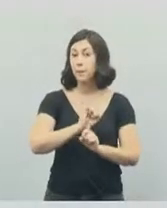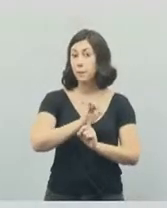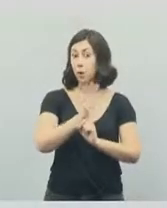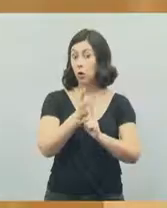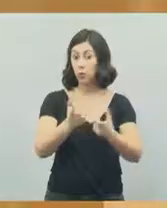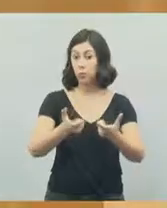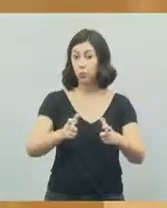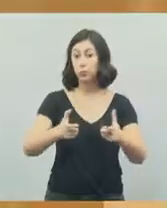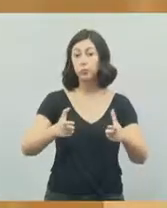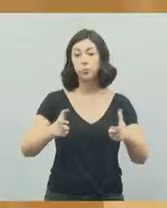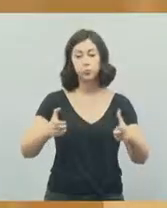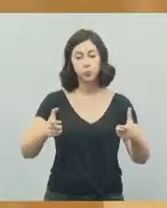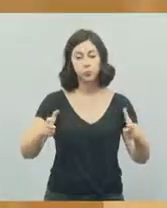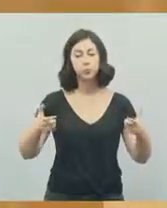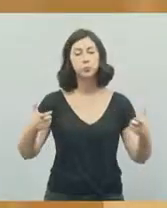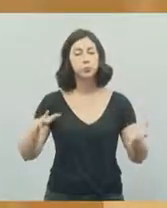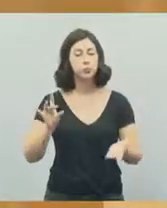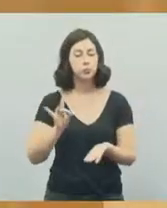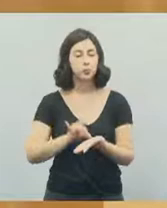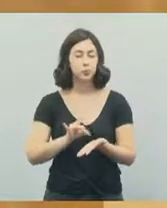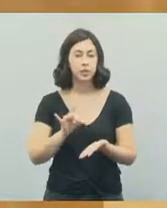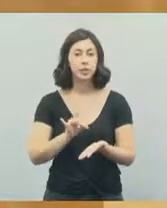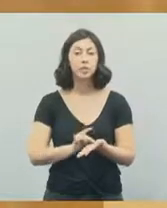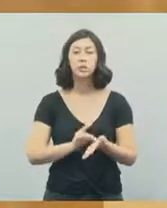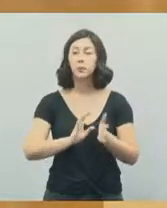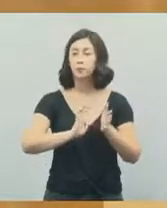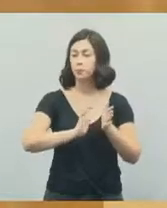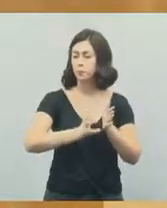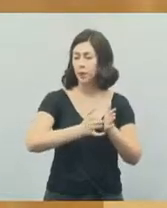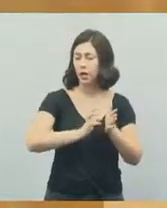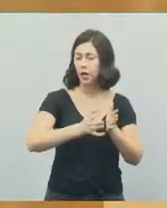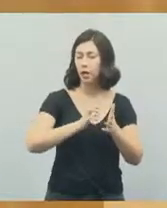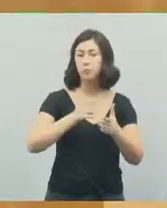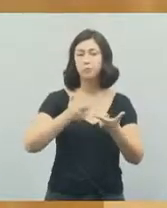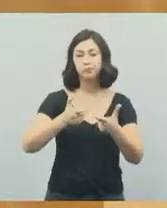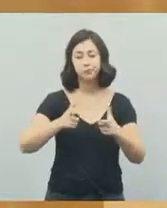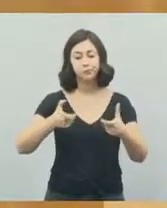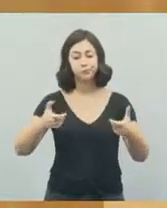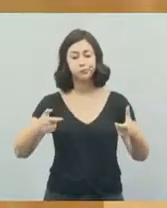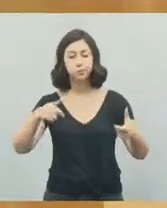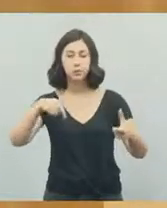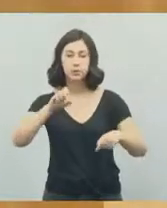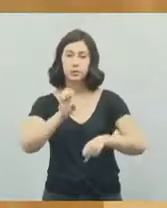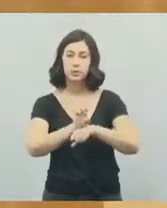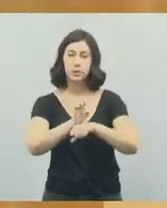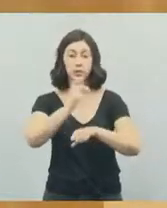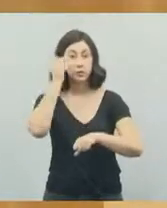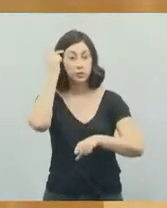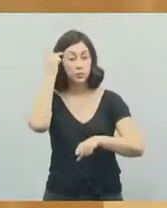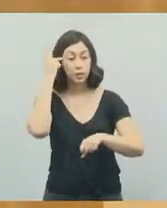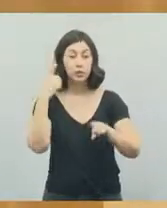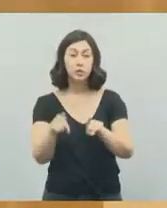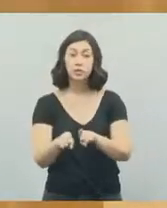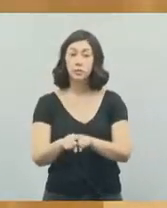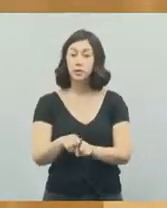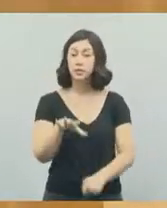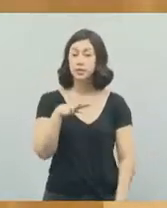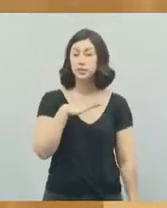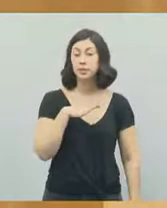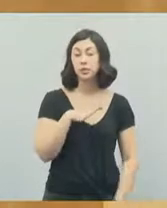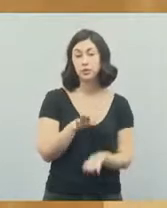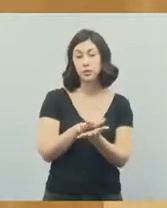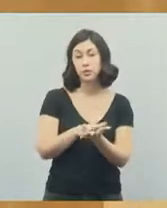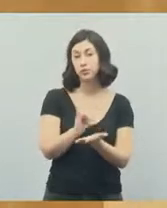e muito, muito mesmo. O partido tem crescido no Estado de São Paulo, na cidade de Jacareí também.